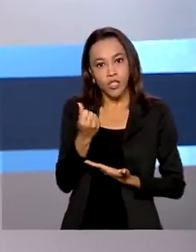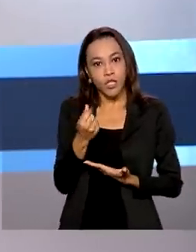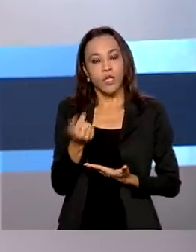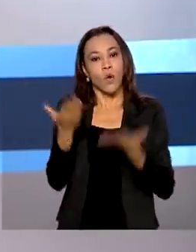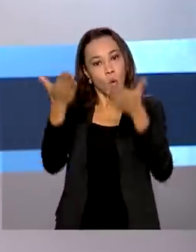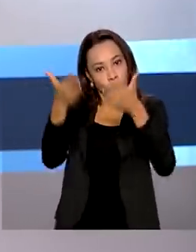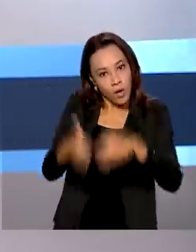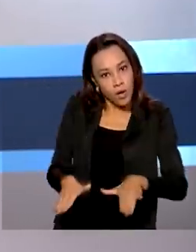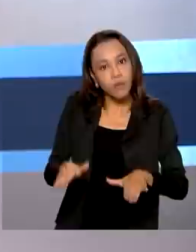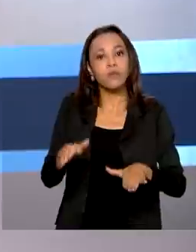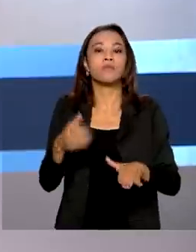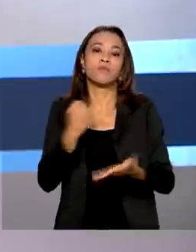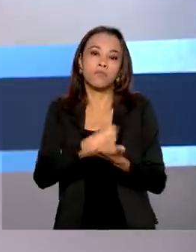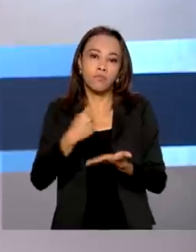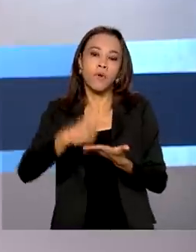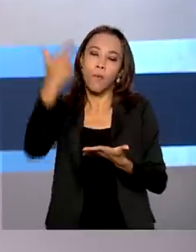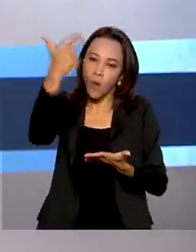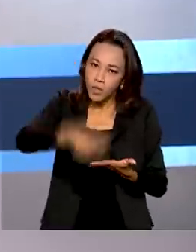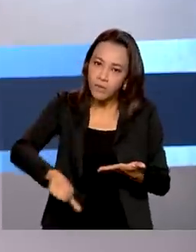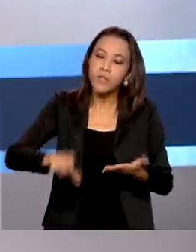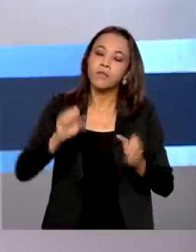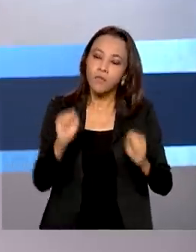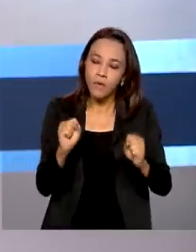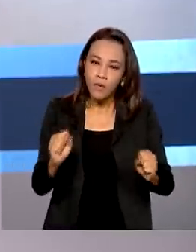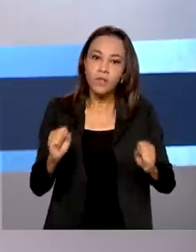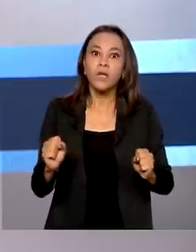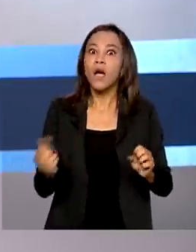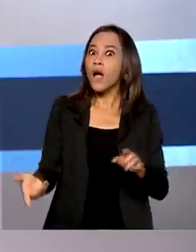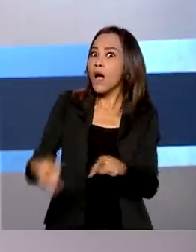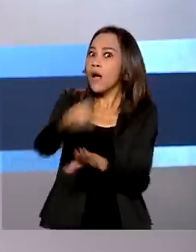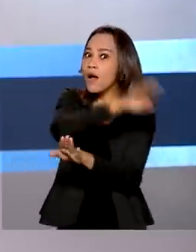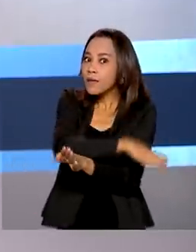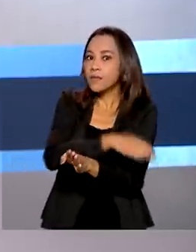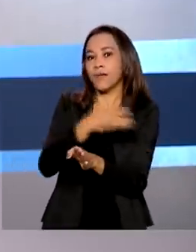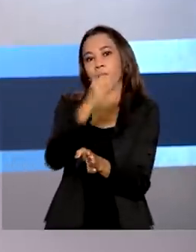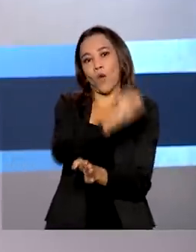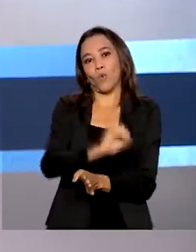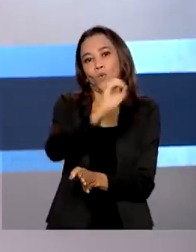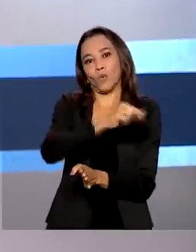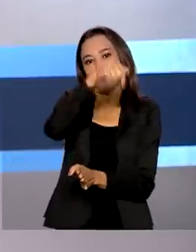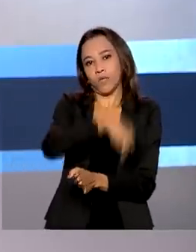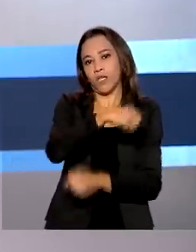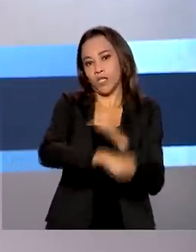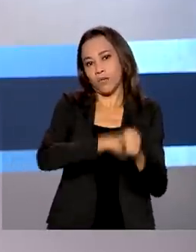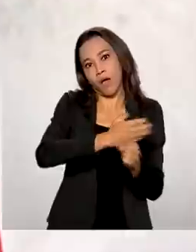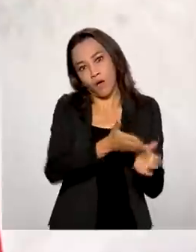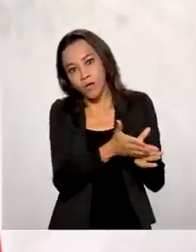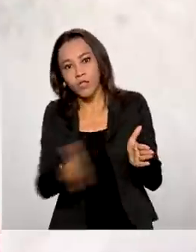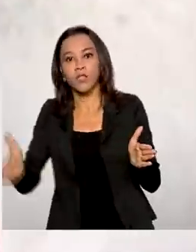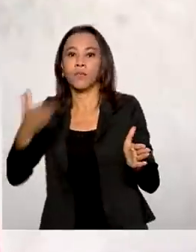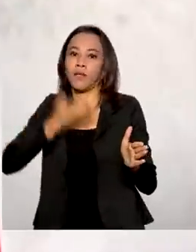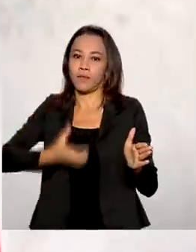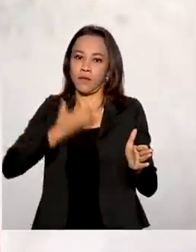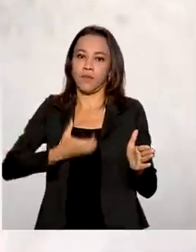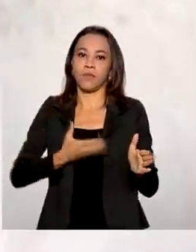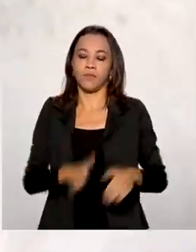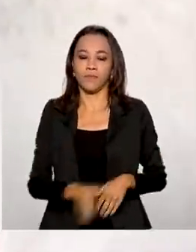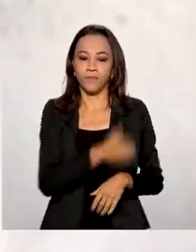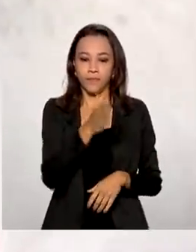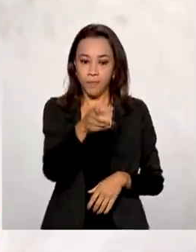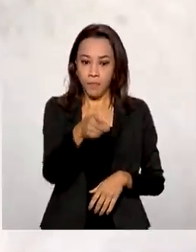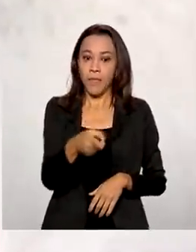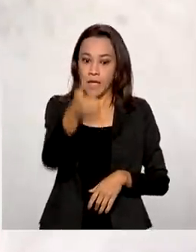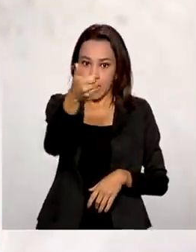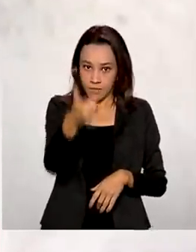passagens junto às companhias aéreas. Antes, o limite era outubro deste ano e agora, dezembro. No ano